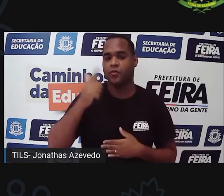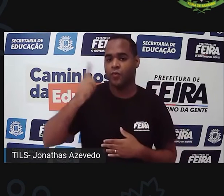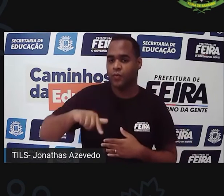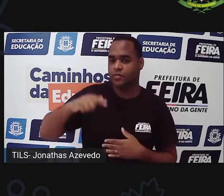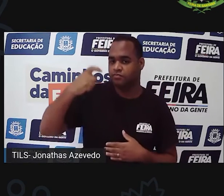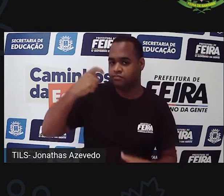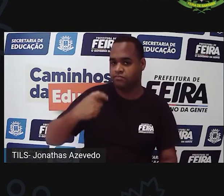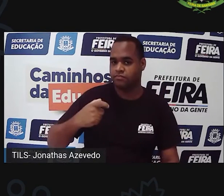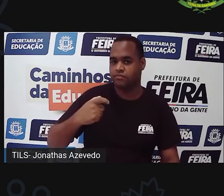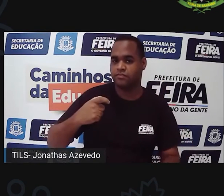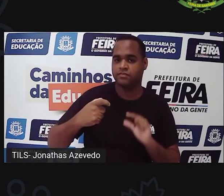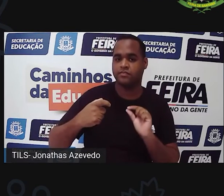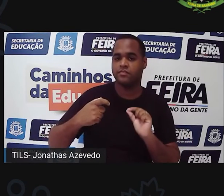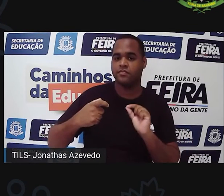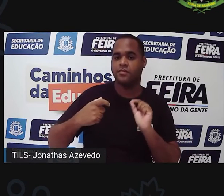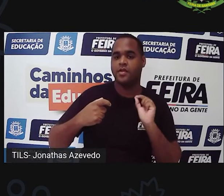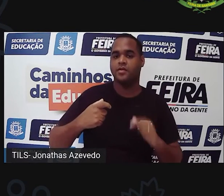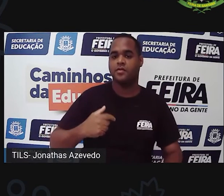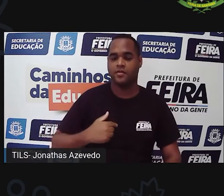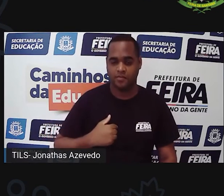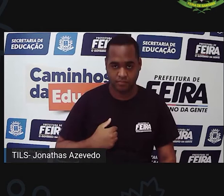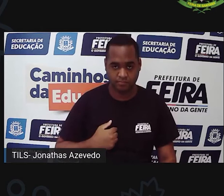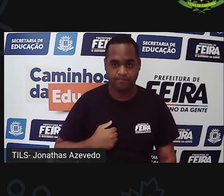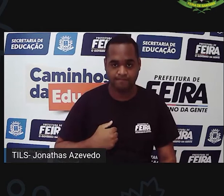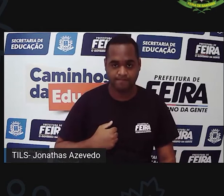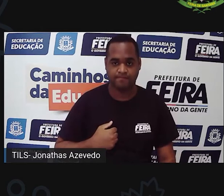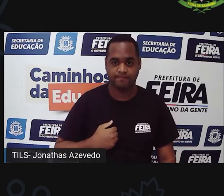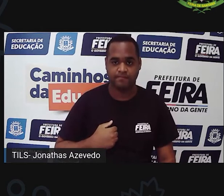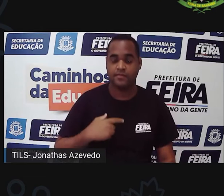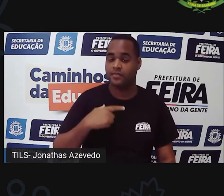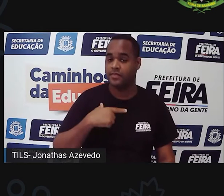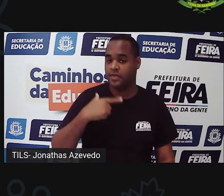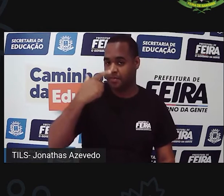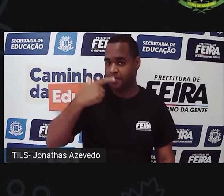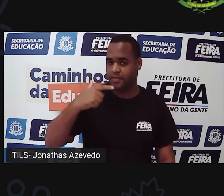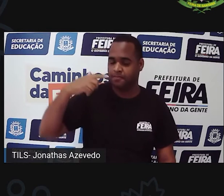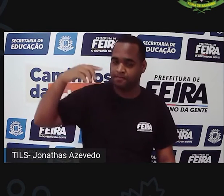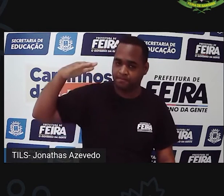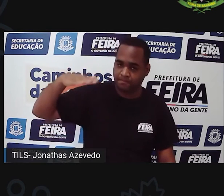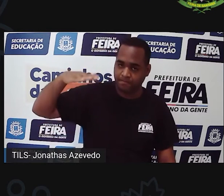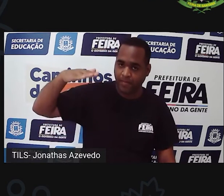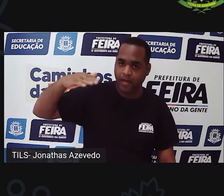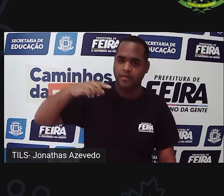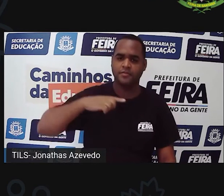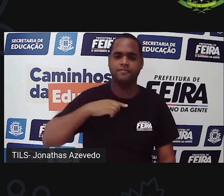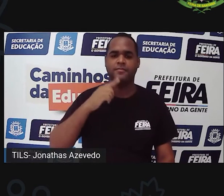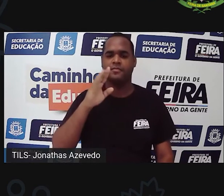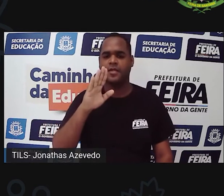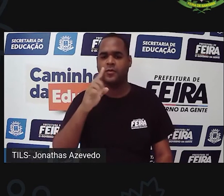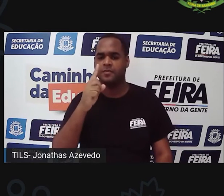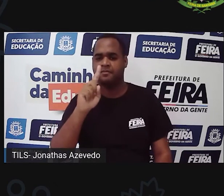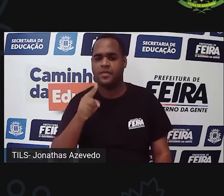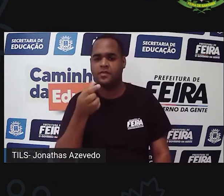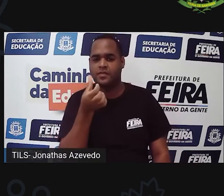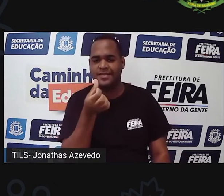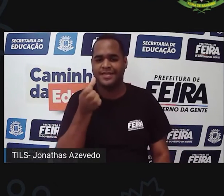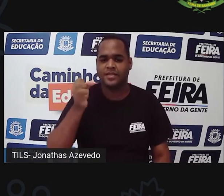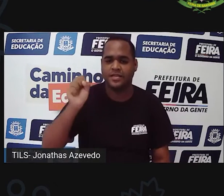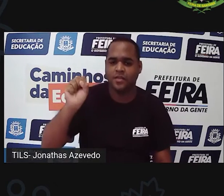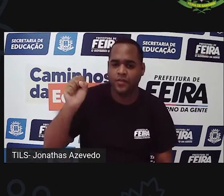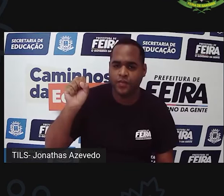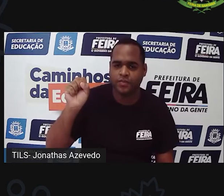vez. Eu sou uma pessoa de estatura baixa, em torno de 1,68m,